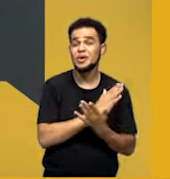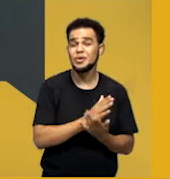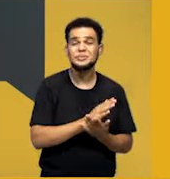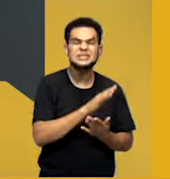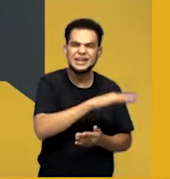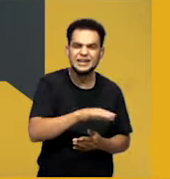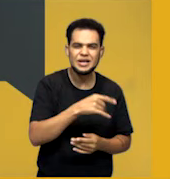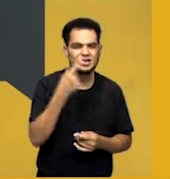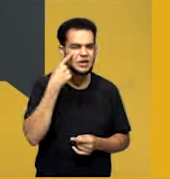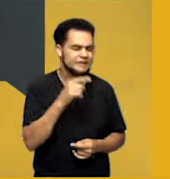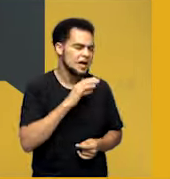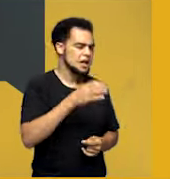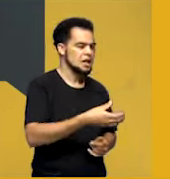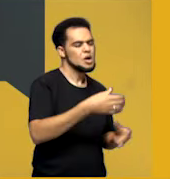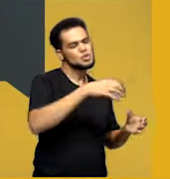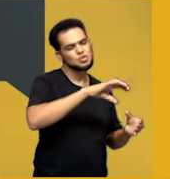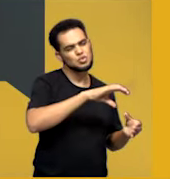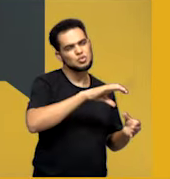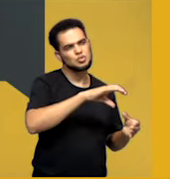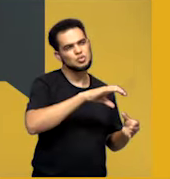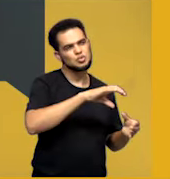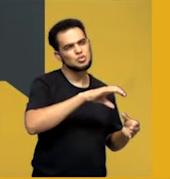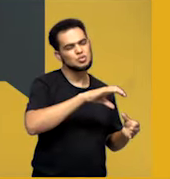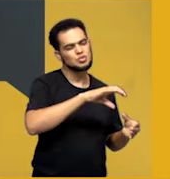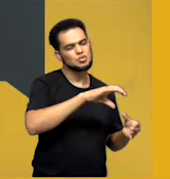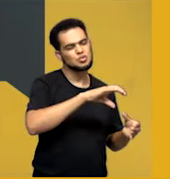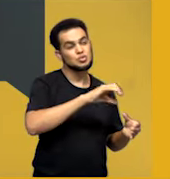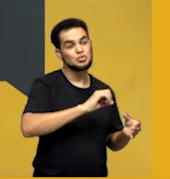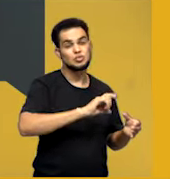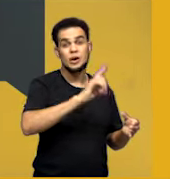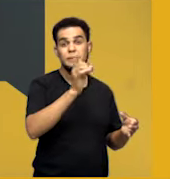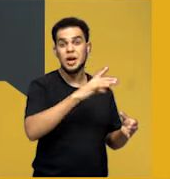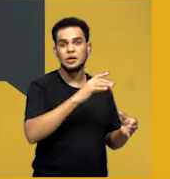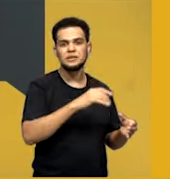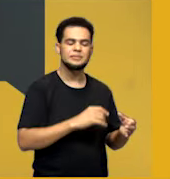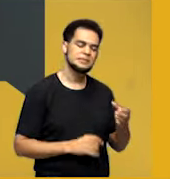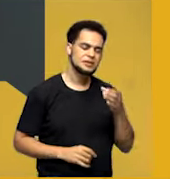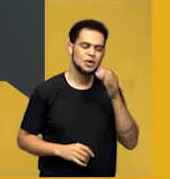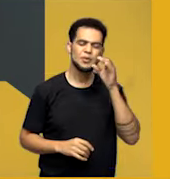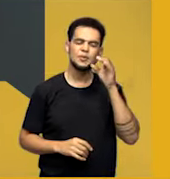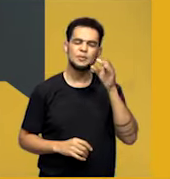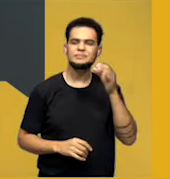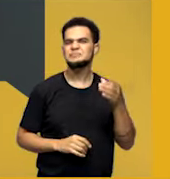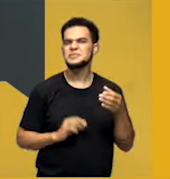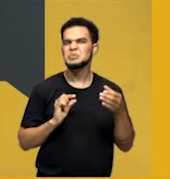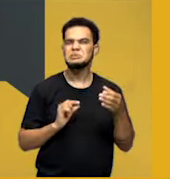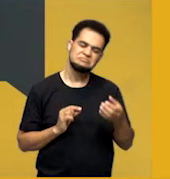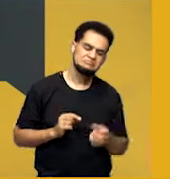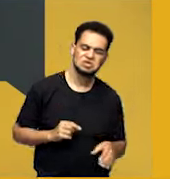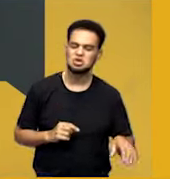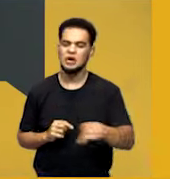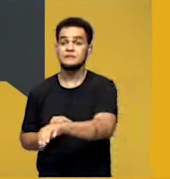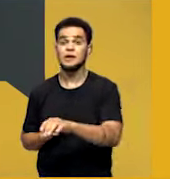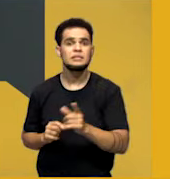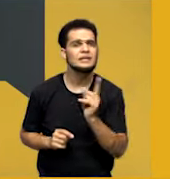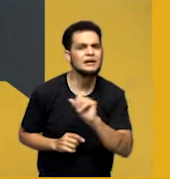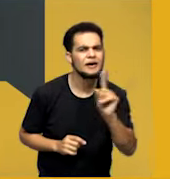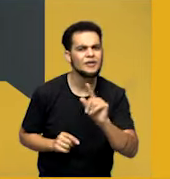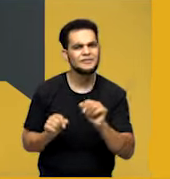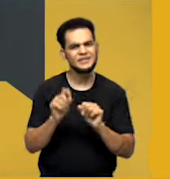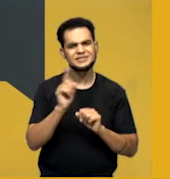enche o copo, bebe um golinho de água e joga o resto fora. Então, não fazer isso.